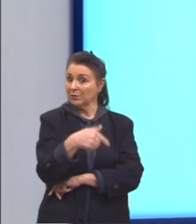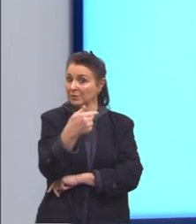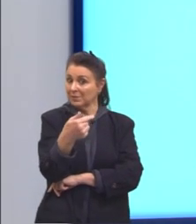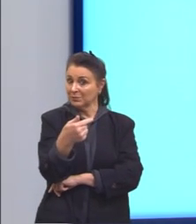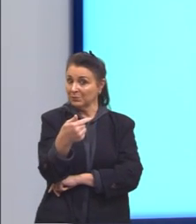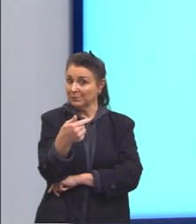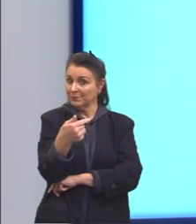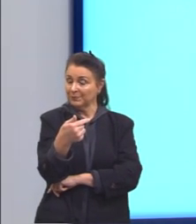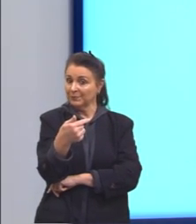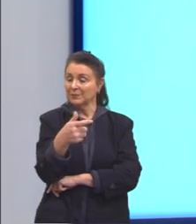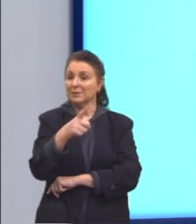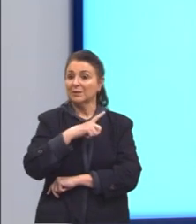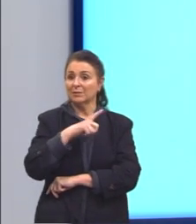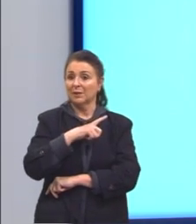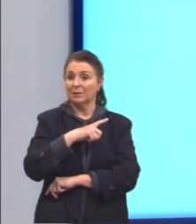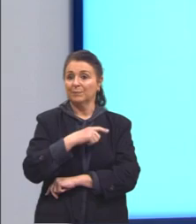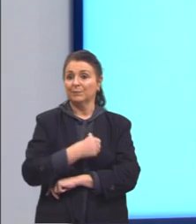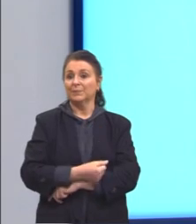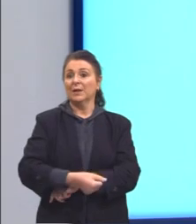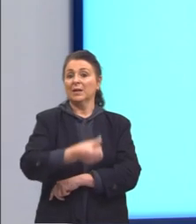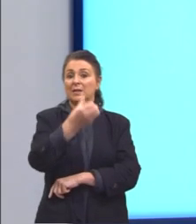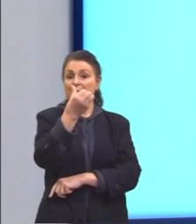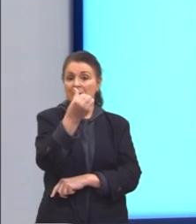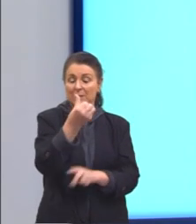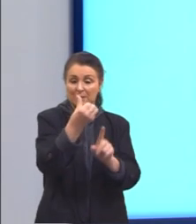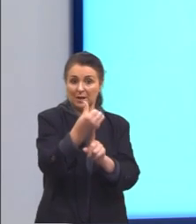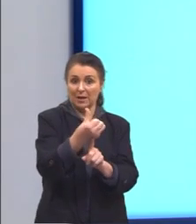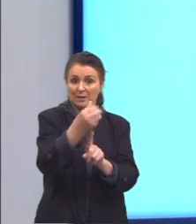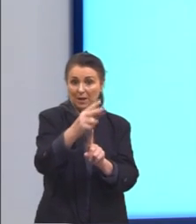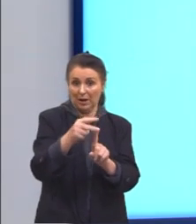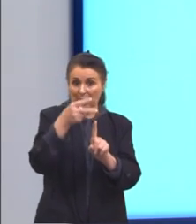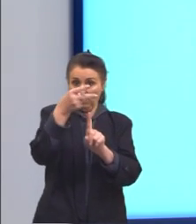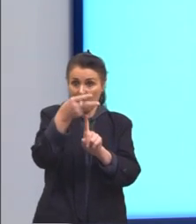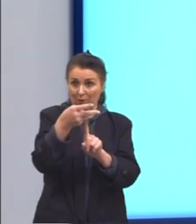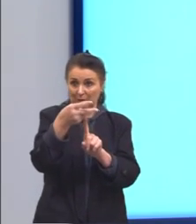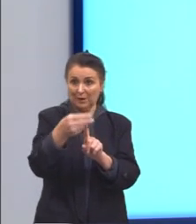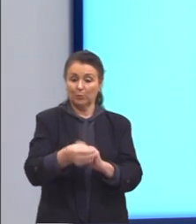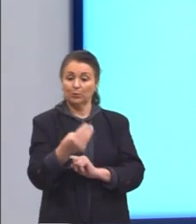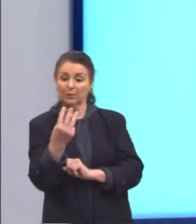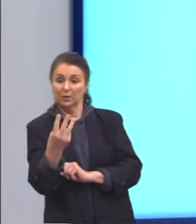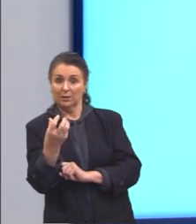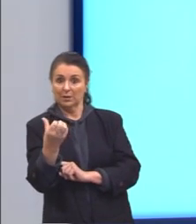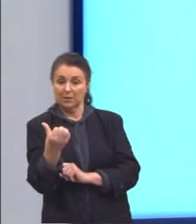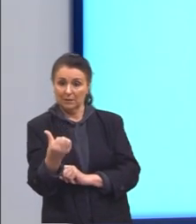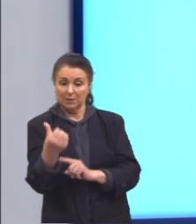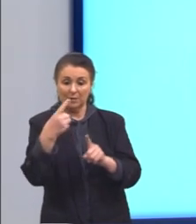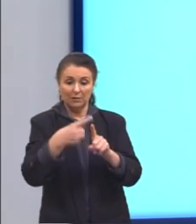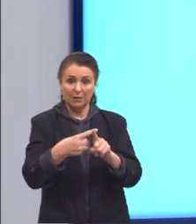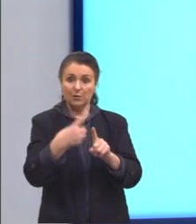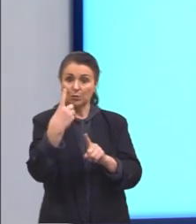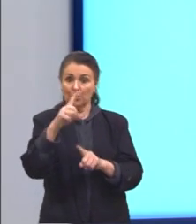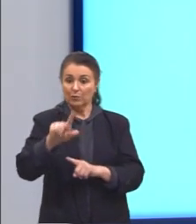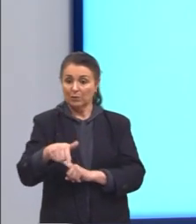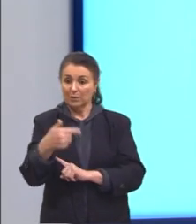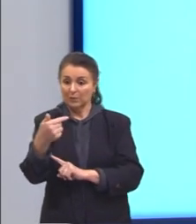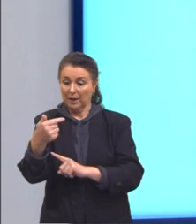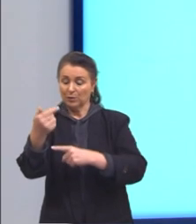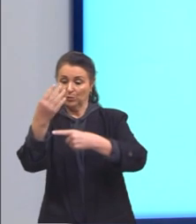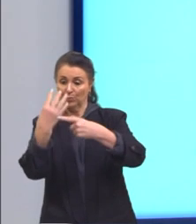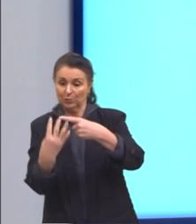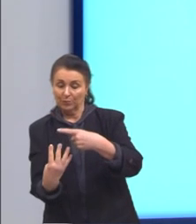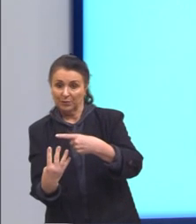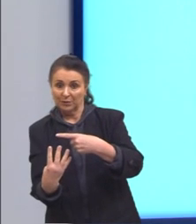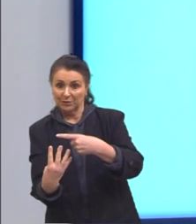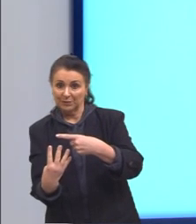tá? Então, teríamos, né, 6 ao quadrado, que resulta 36, vezes 1,7 sobre 4,